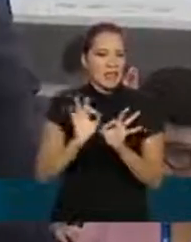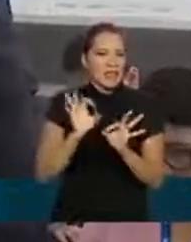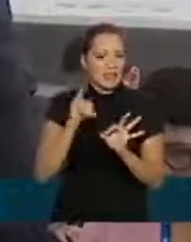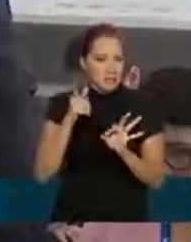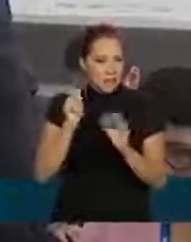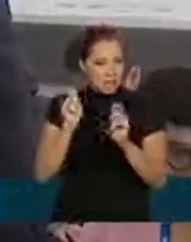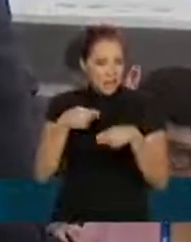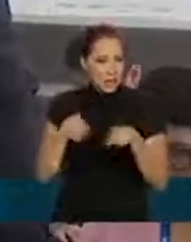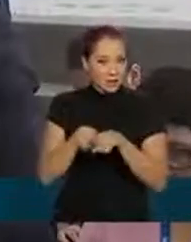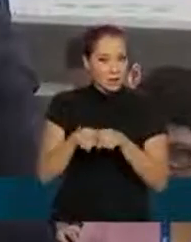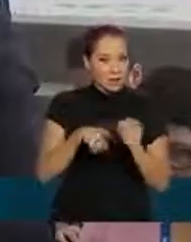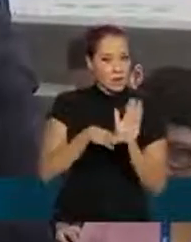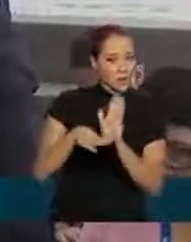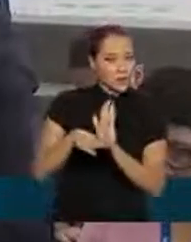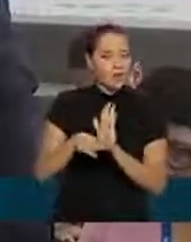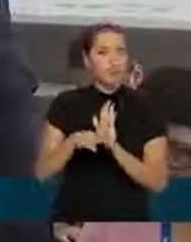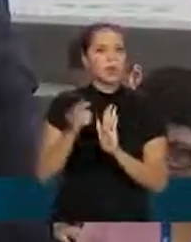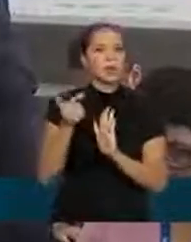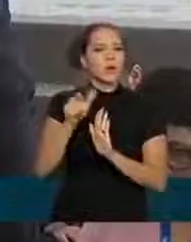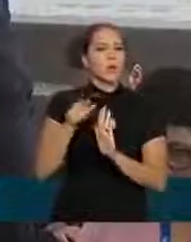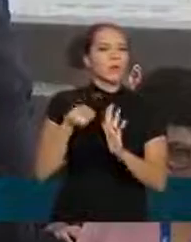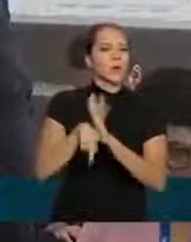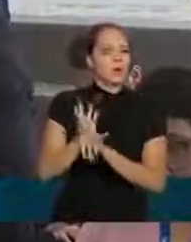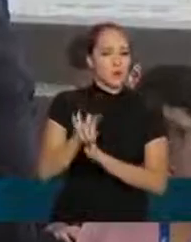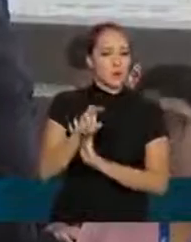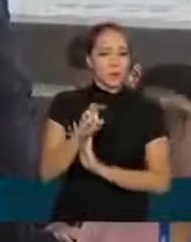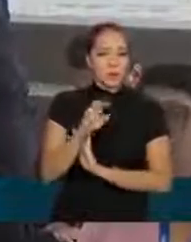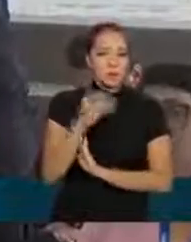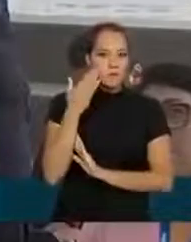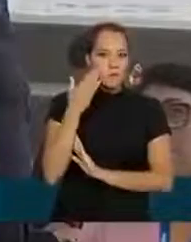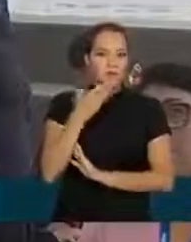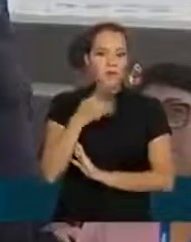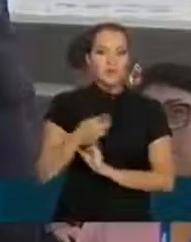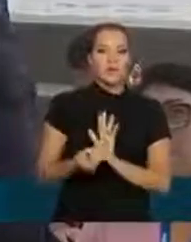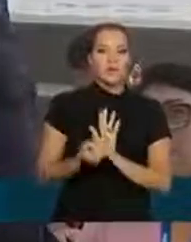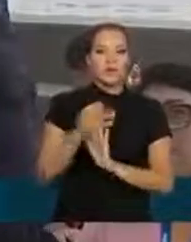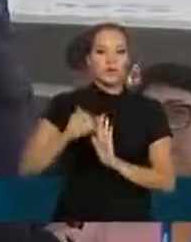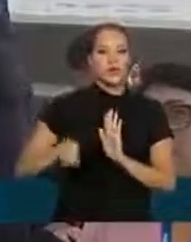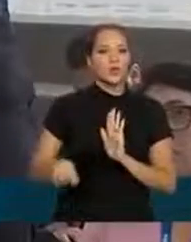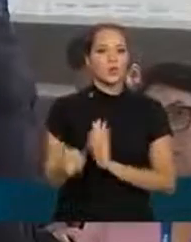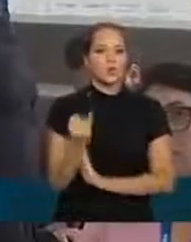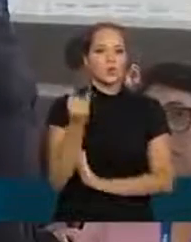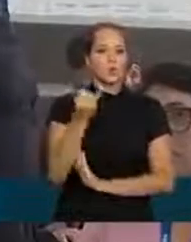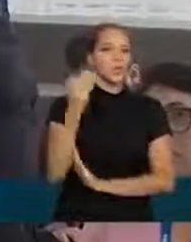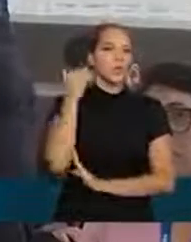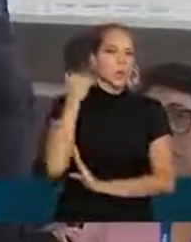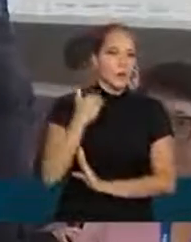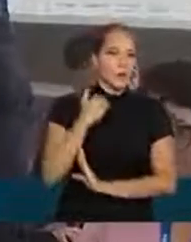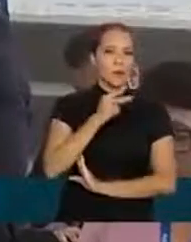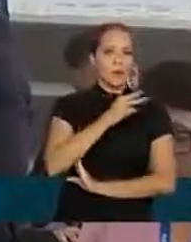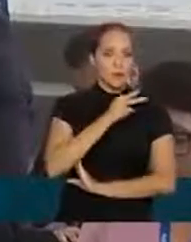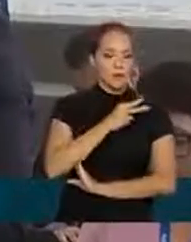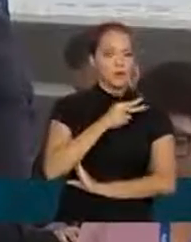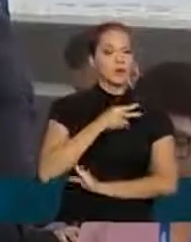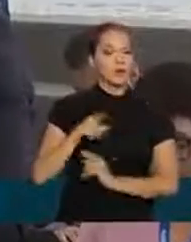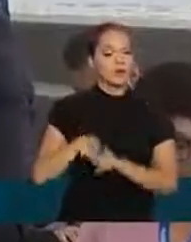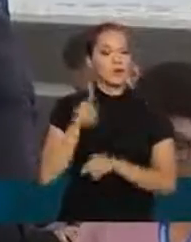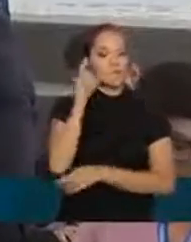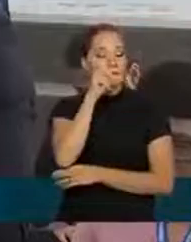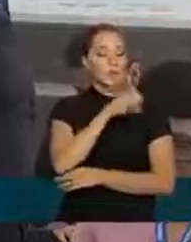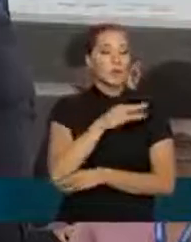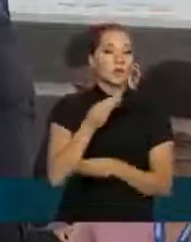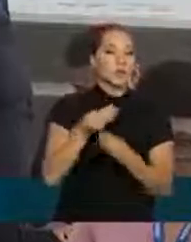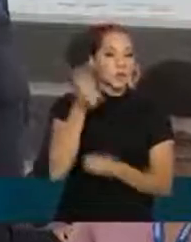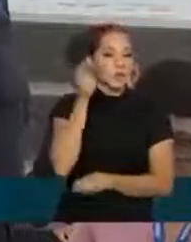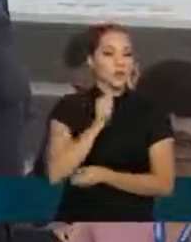e uma outra questão se indica que alta de juros de bancos privados e dificuldade na obtenção